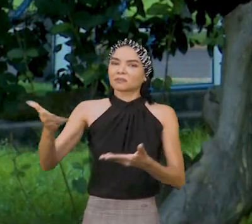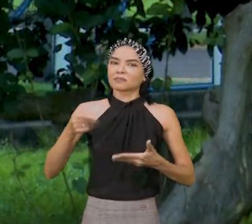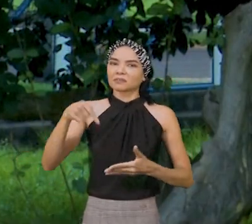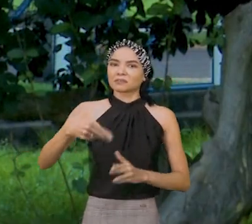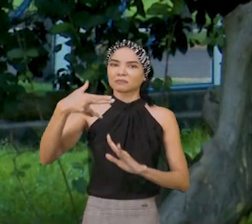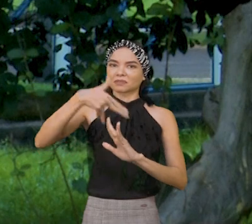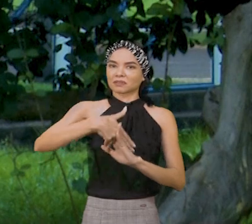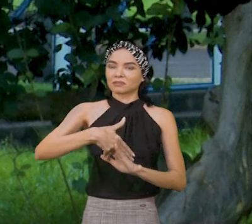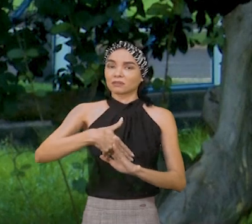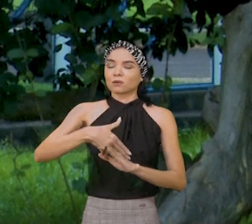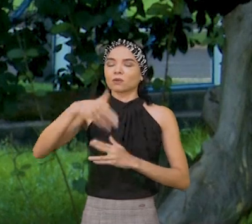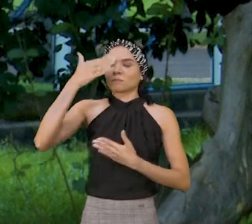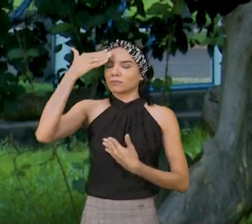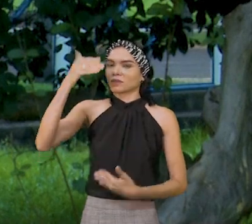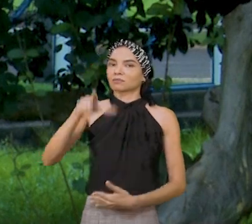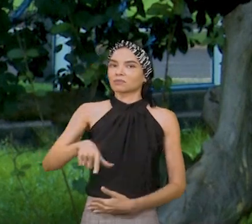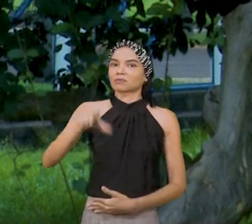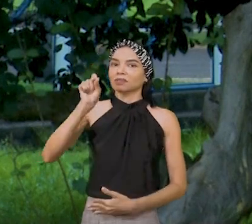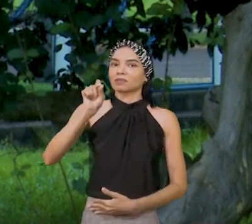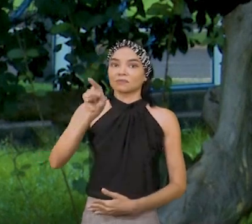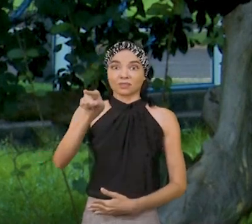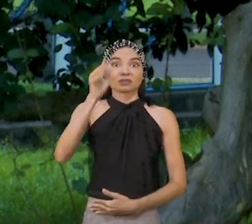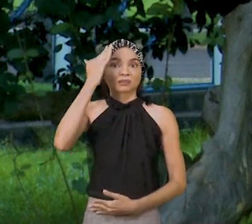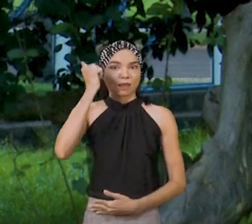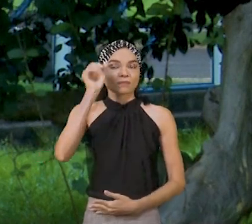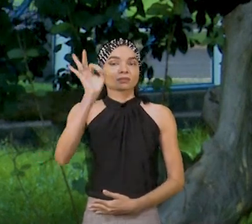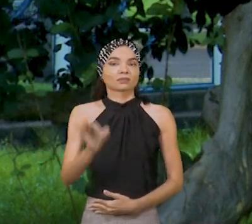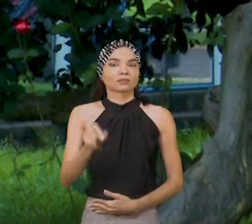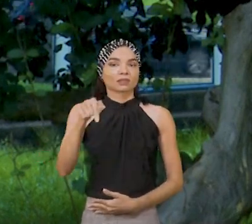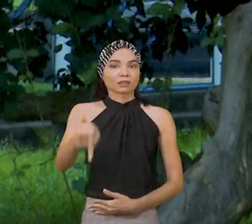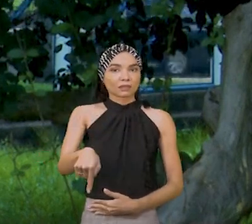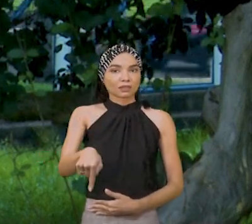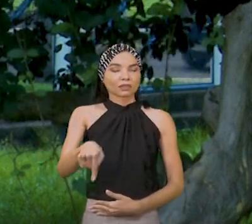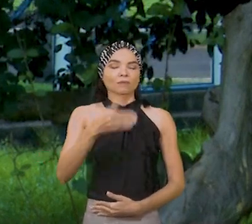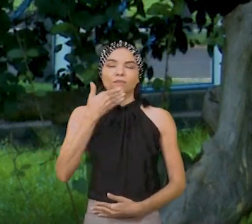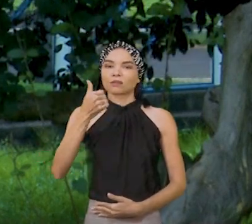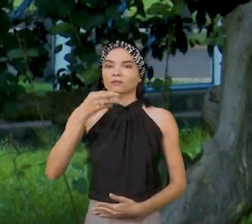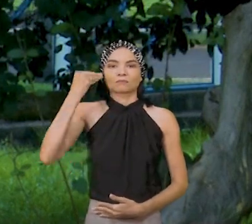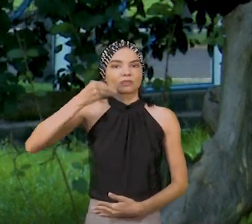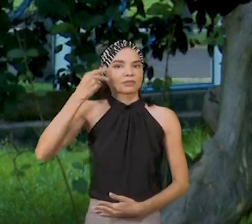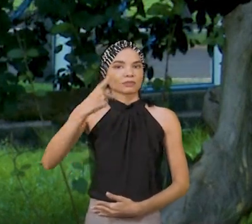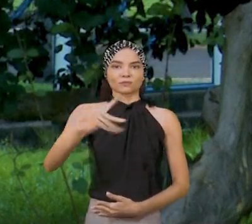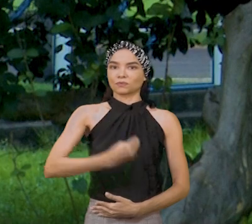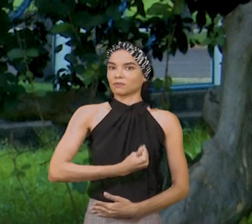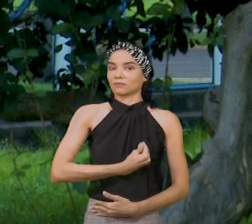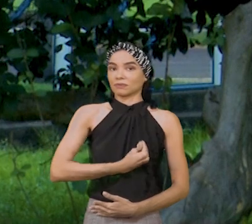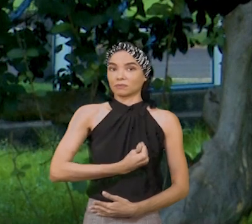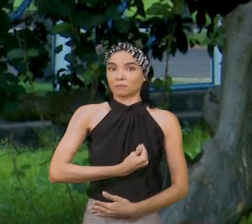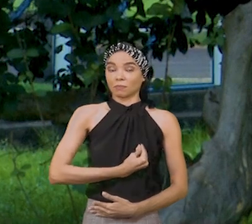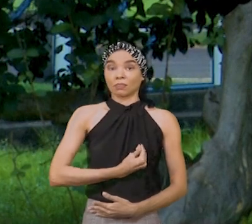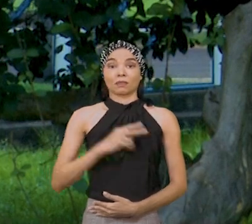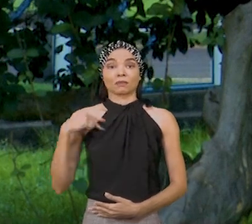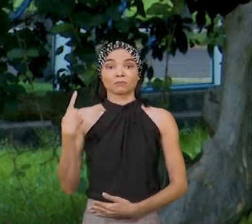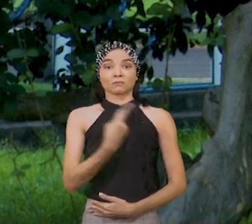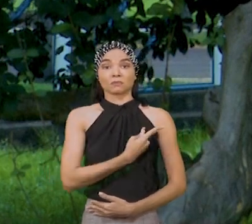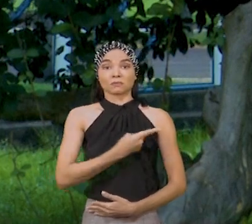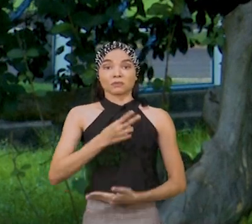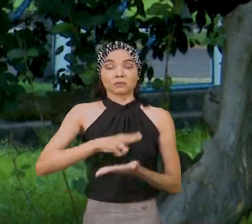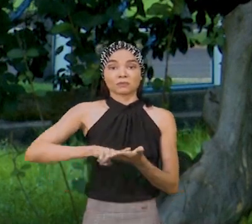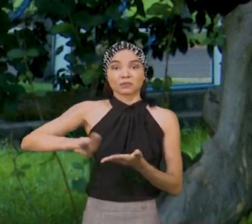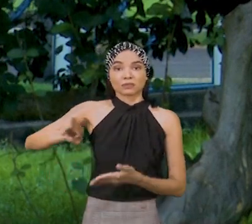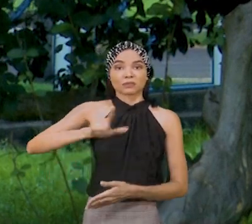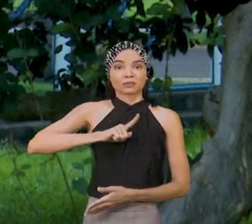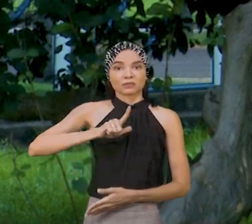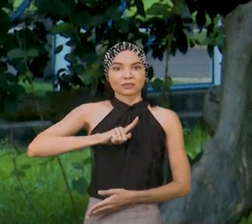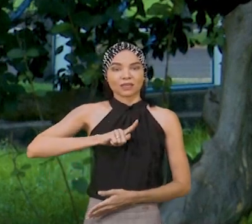Obrigada pela escolha! Tenha certeza que esta será uma das melhores experiências da sua vida. A nossa universidade